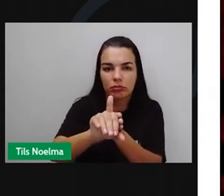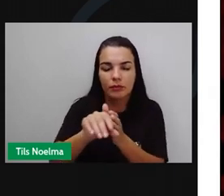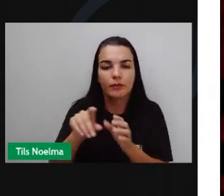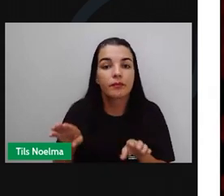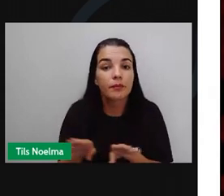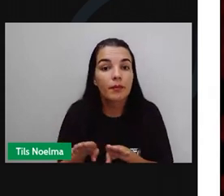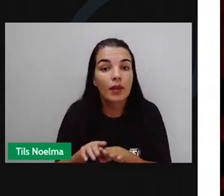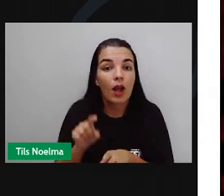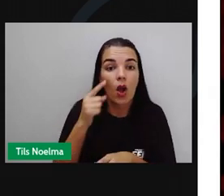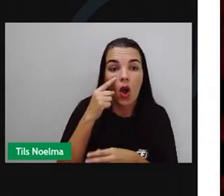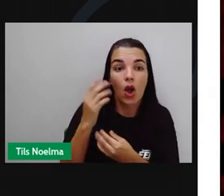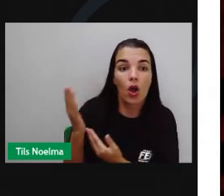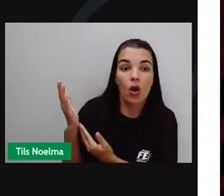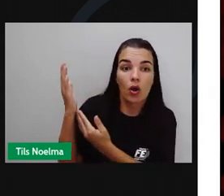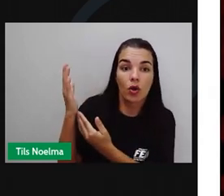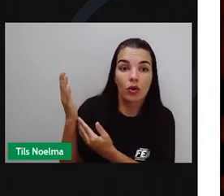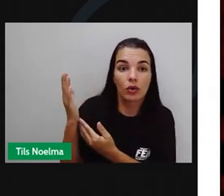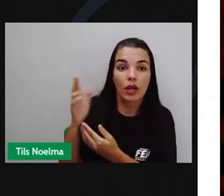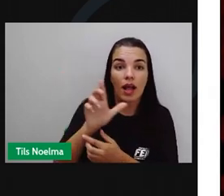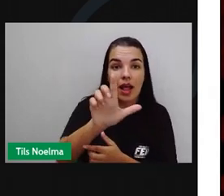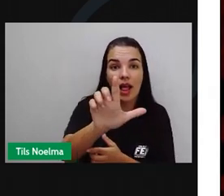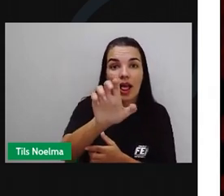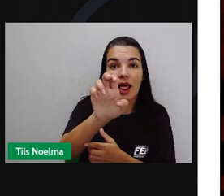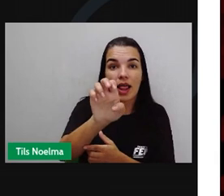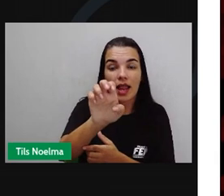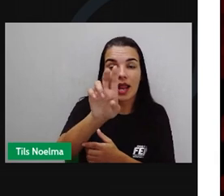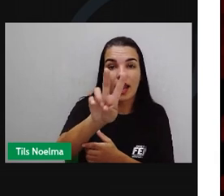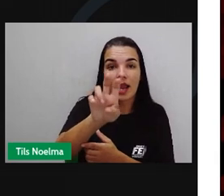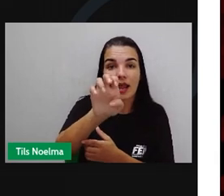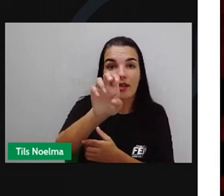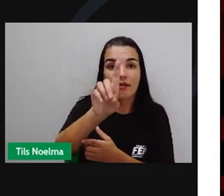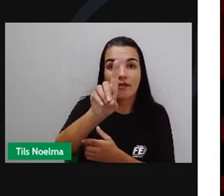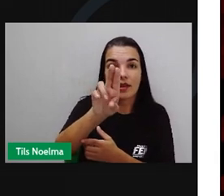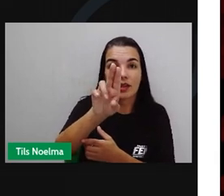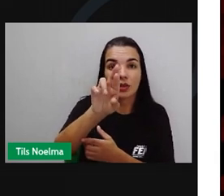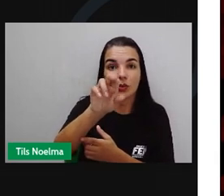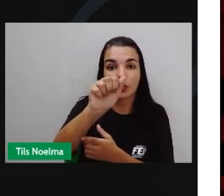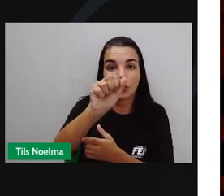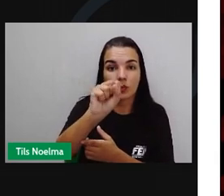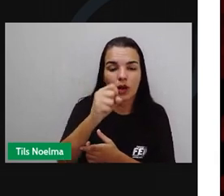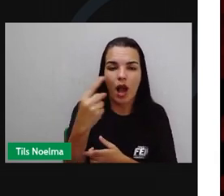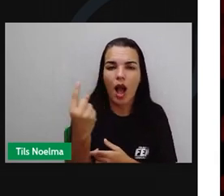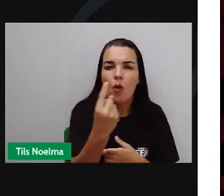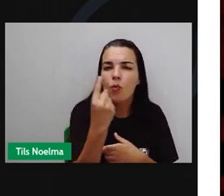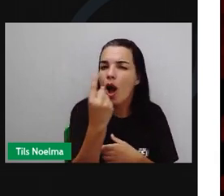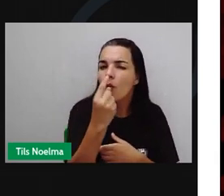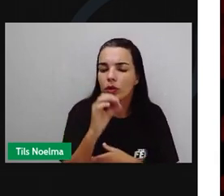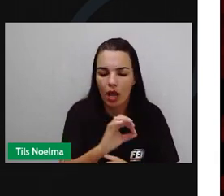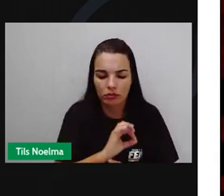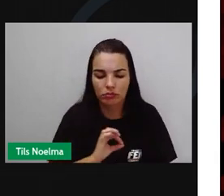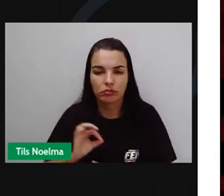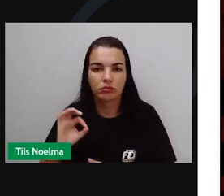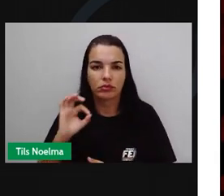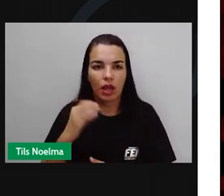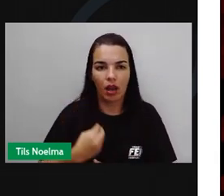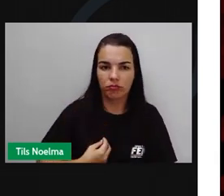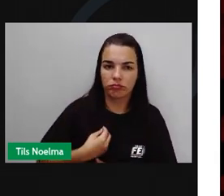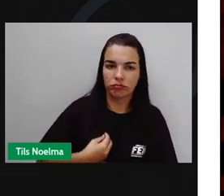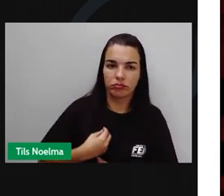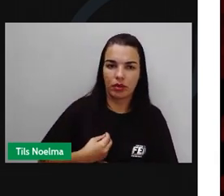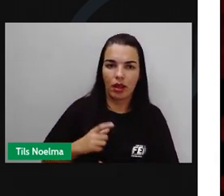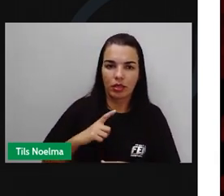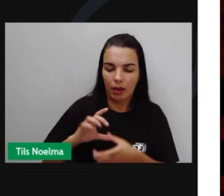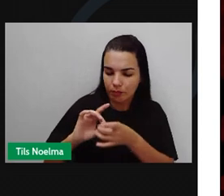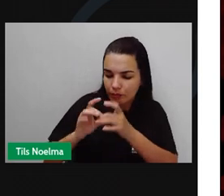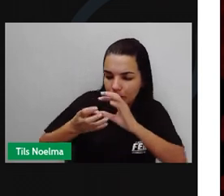microscópico importante são as leveduras. Elas são formadas por uma única célula e estão presentes no fermento biológico comprado